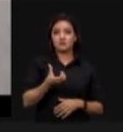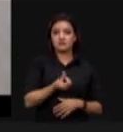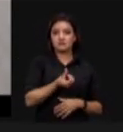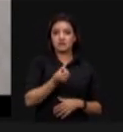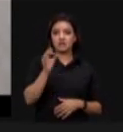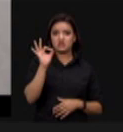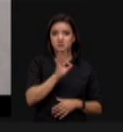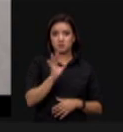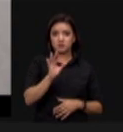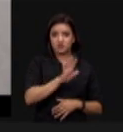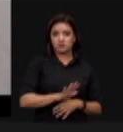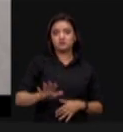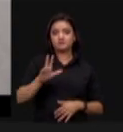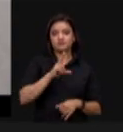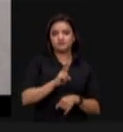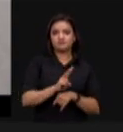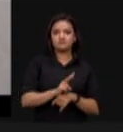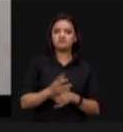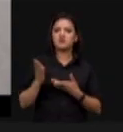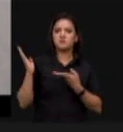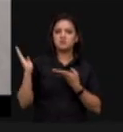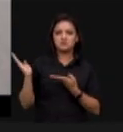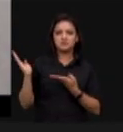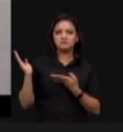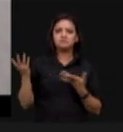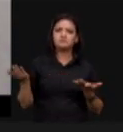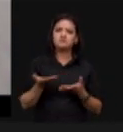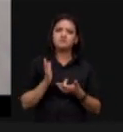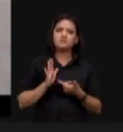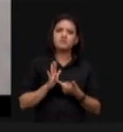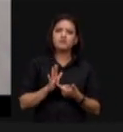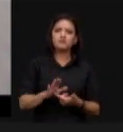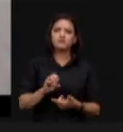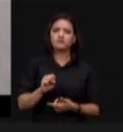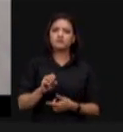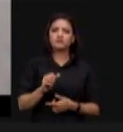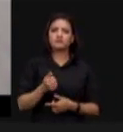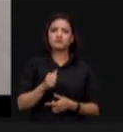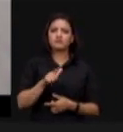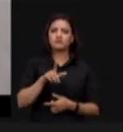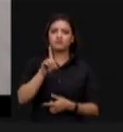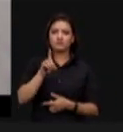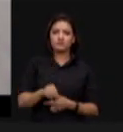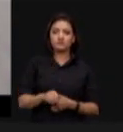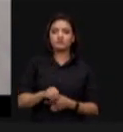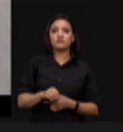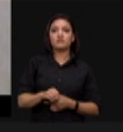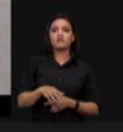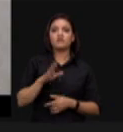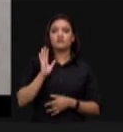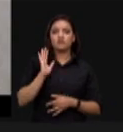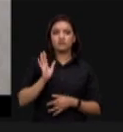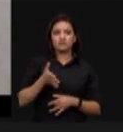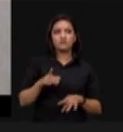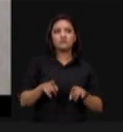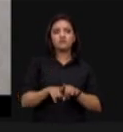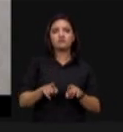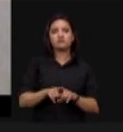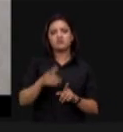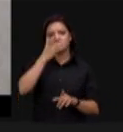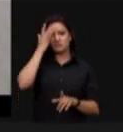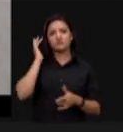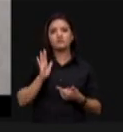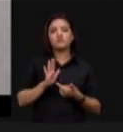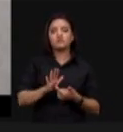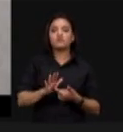preservado. Esse quadrinho mostra o saldo comercial. Já passou em alguma vez aqui nessa conversa de hoje à tarde,